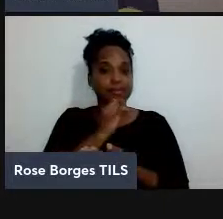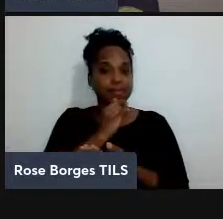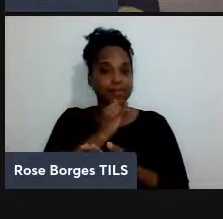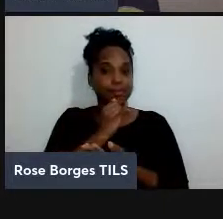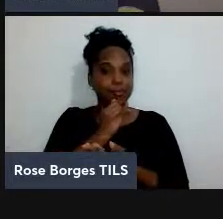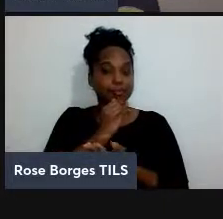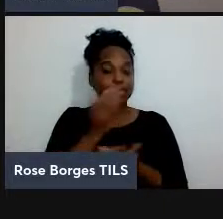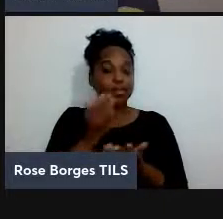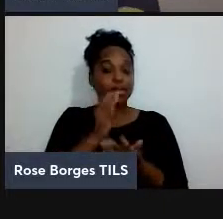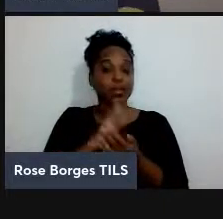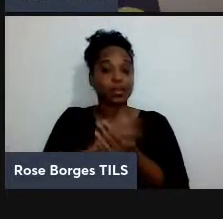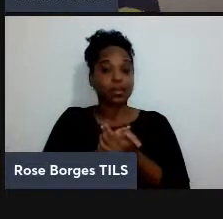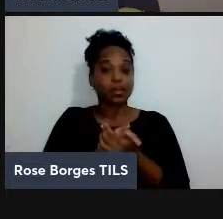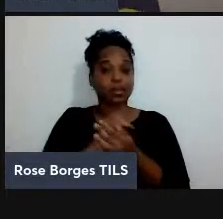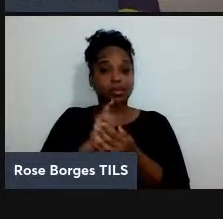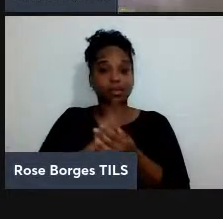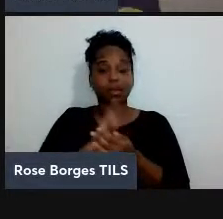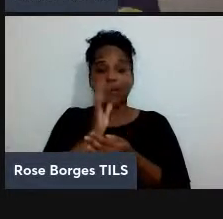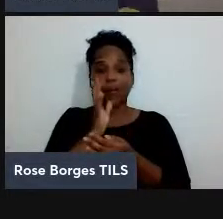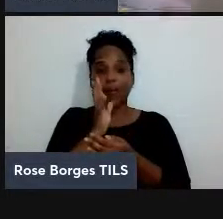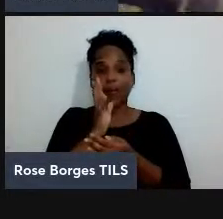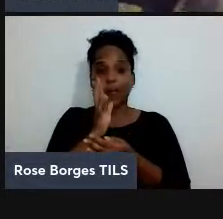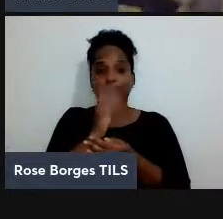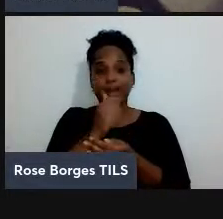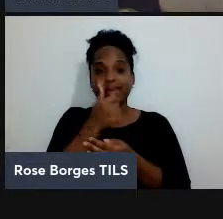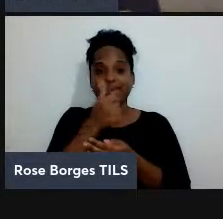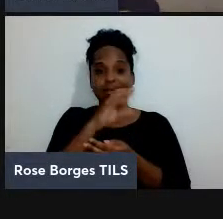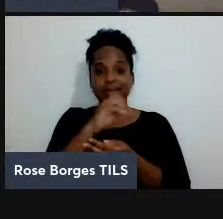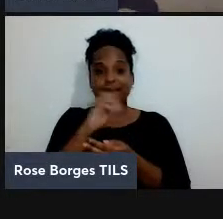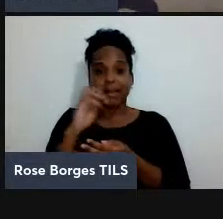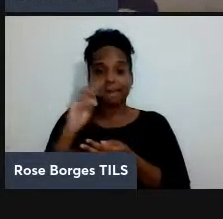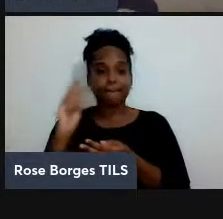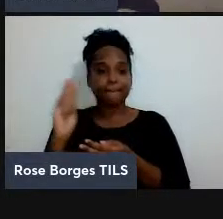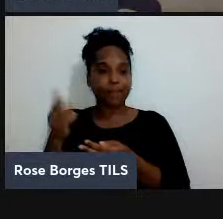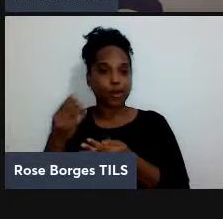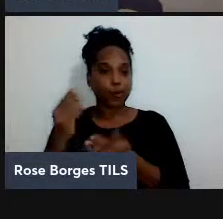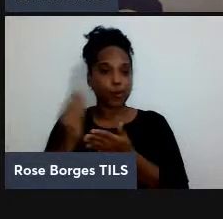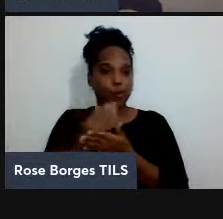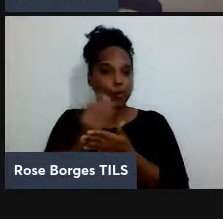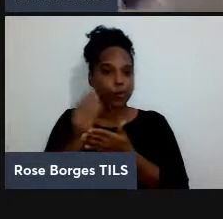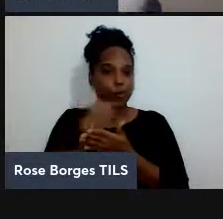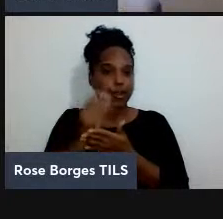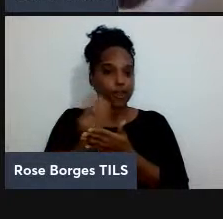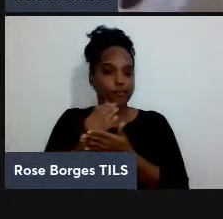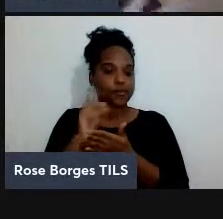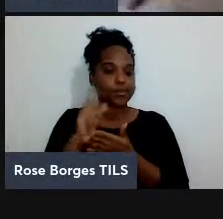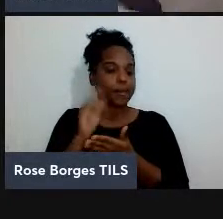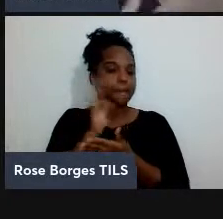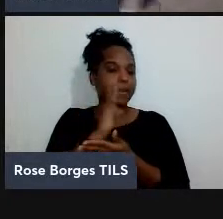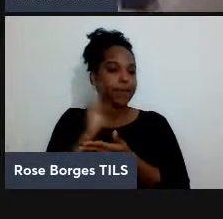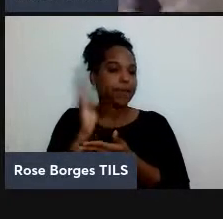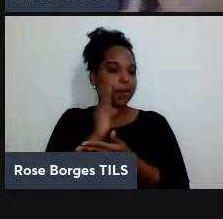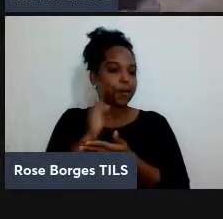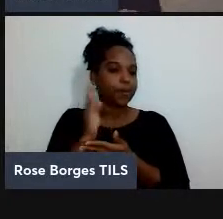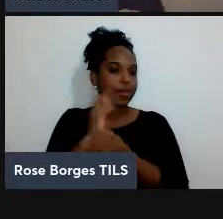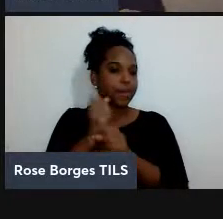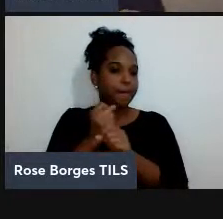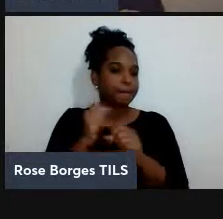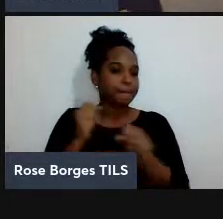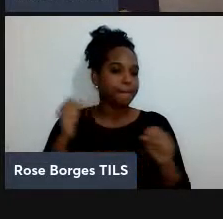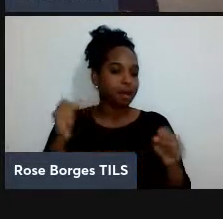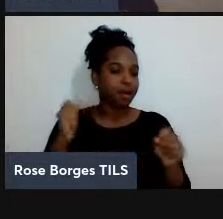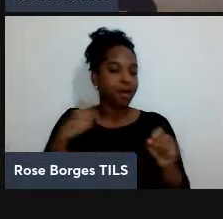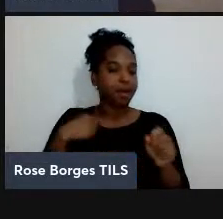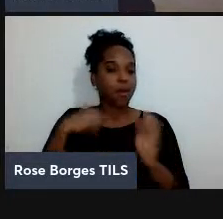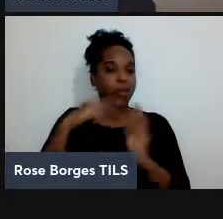supor que eu tenho aqui 100 milhões de livros estou lá numa biblioteca gigante que para ler cada um desses livros